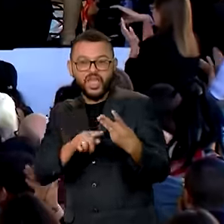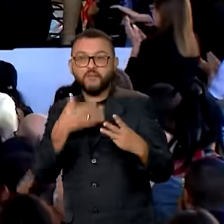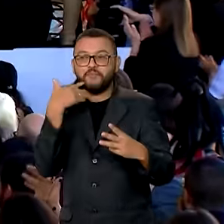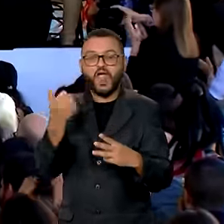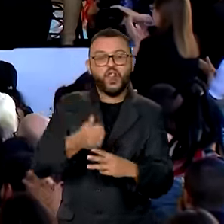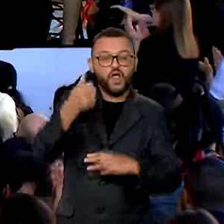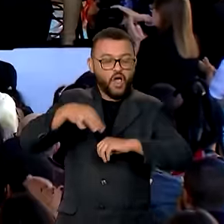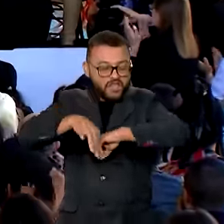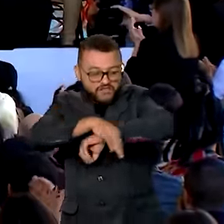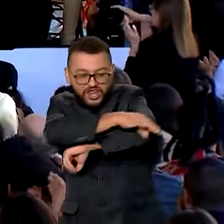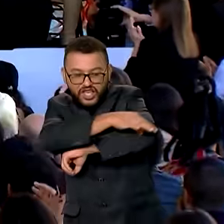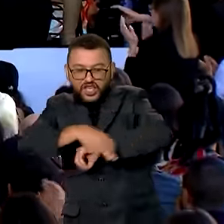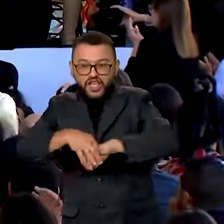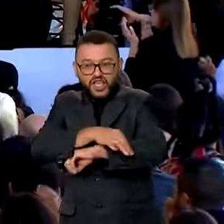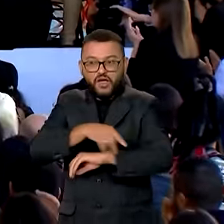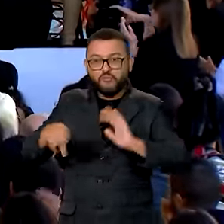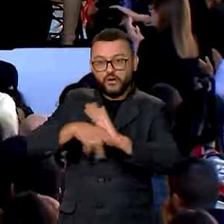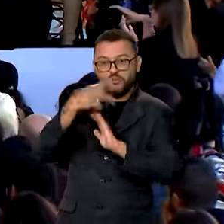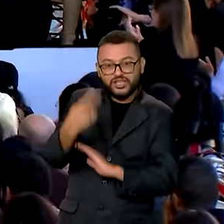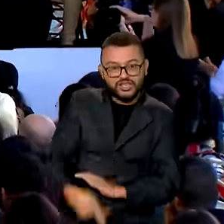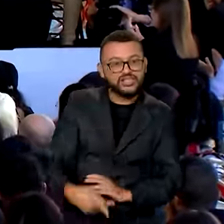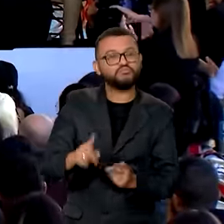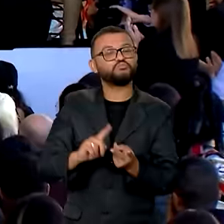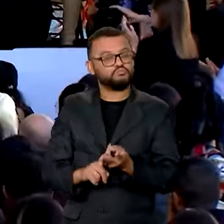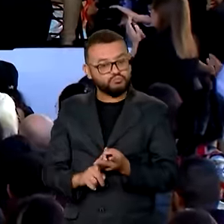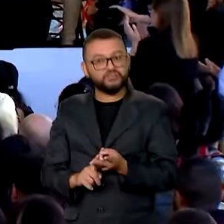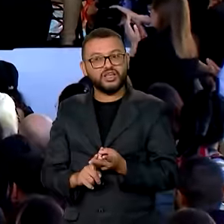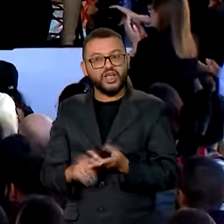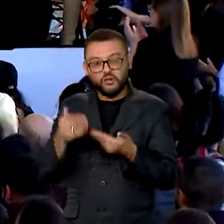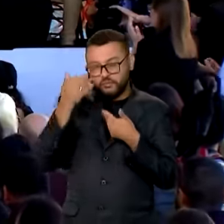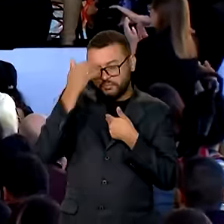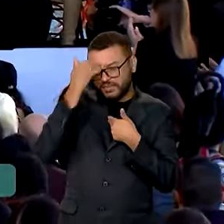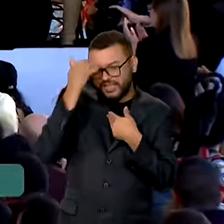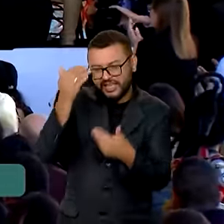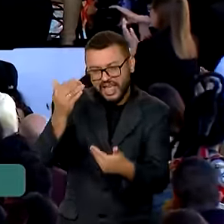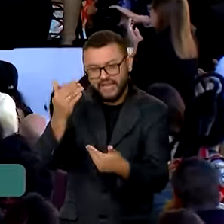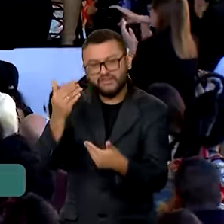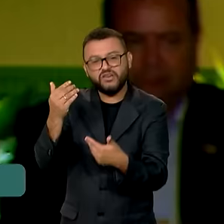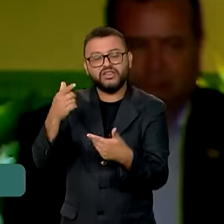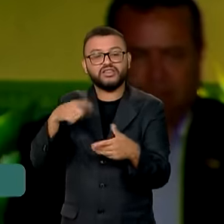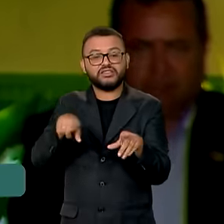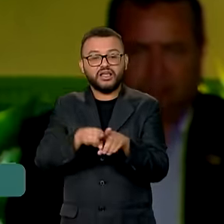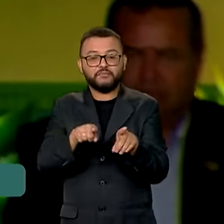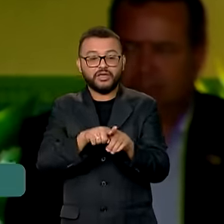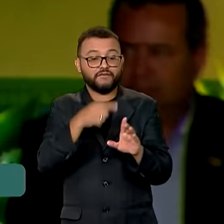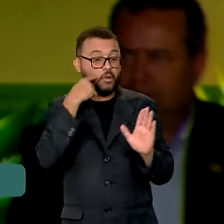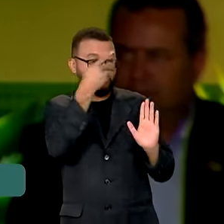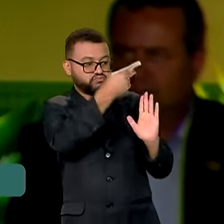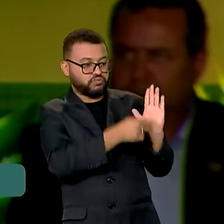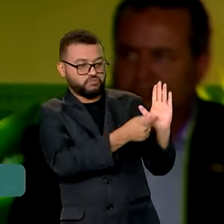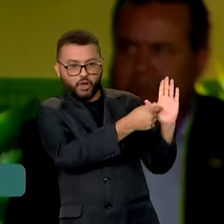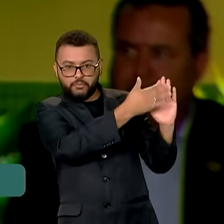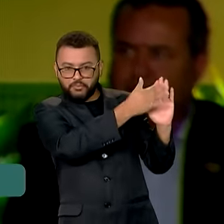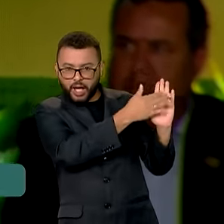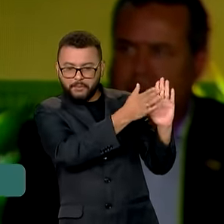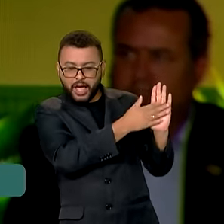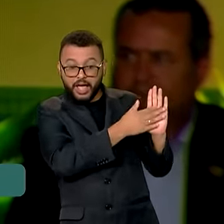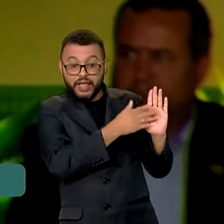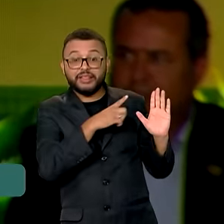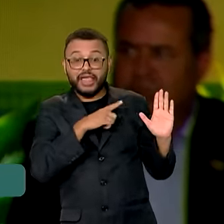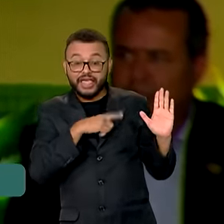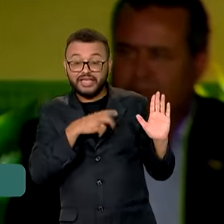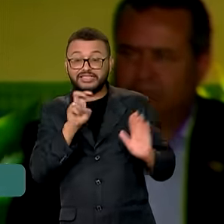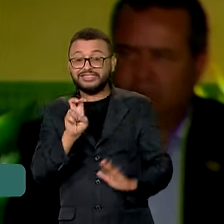infraestrutura, Raduano. Agradeço o recebimento aqui do plano. Hoje esse campus tem